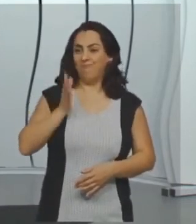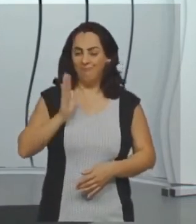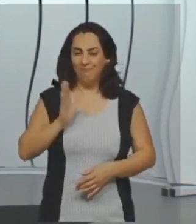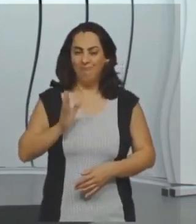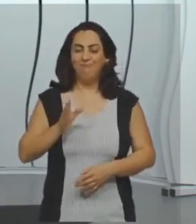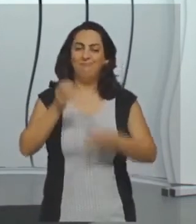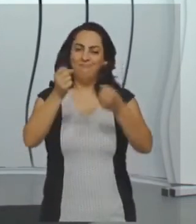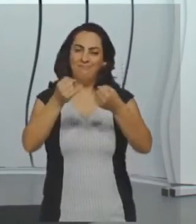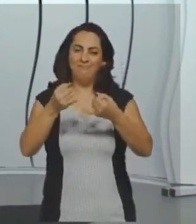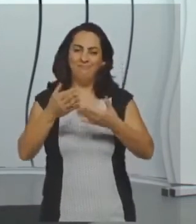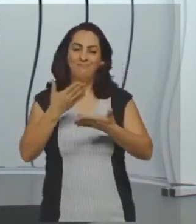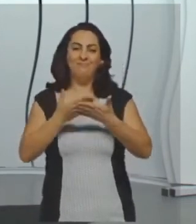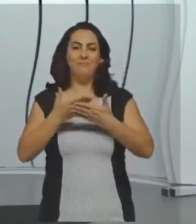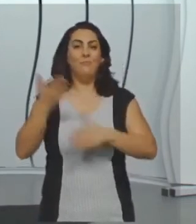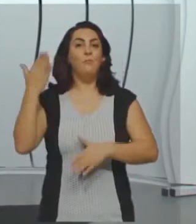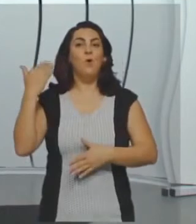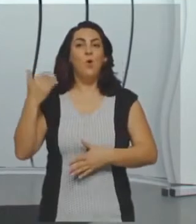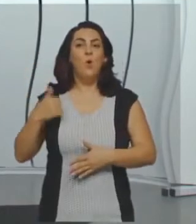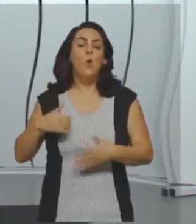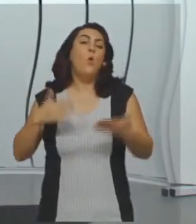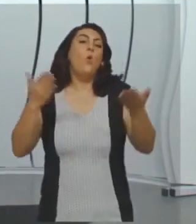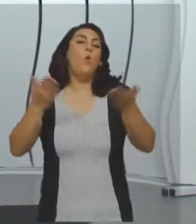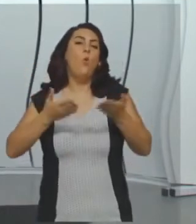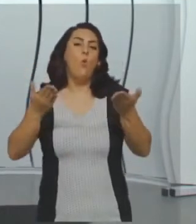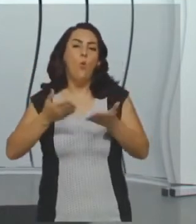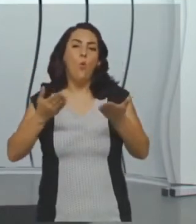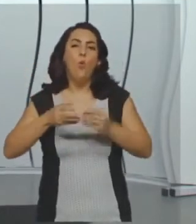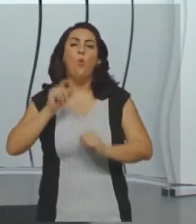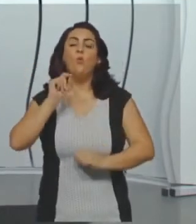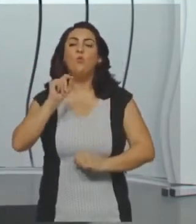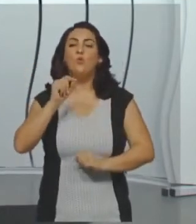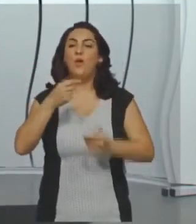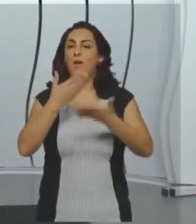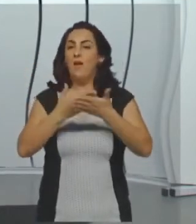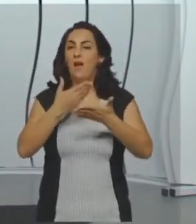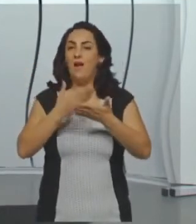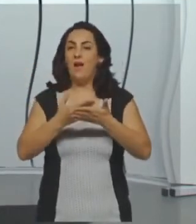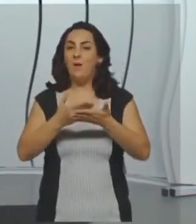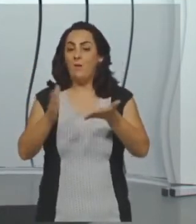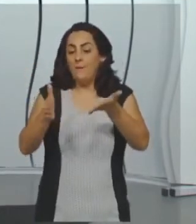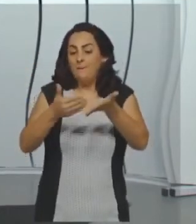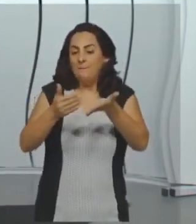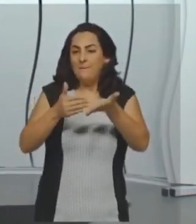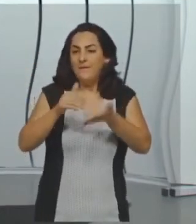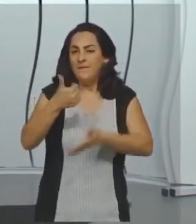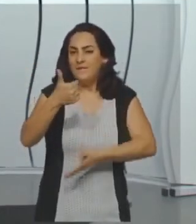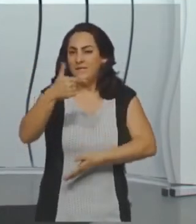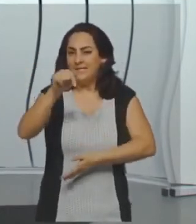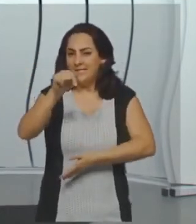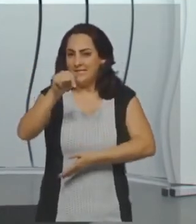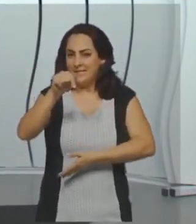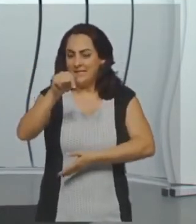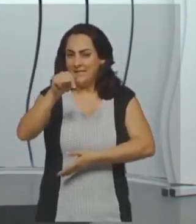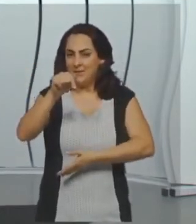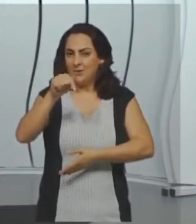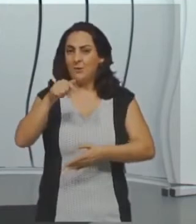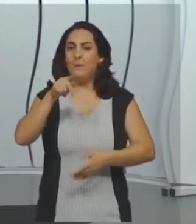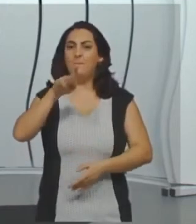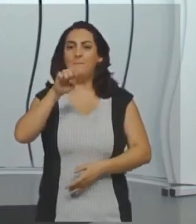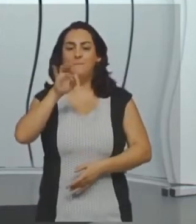lá na página 17 do PET 3, a gente vai falar sobre ângulos e retas.